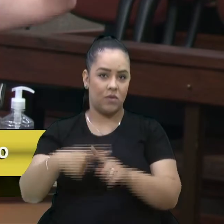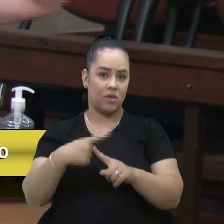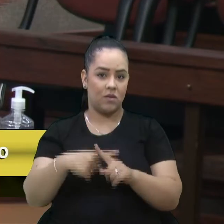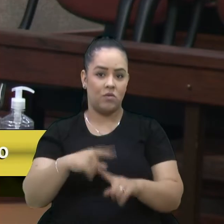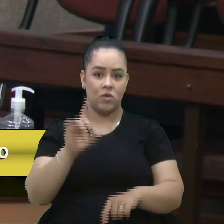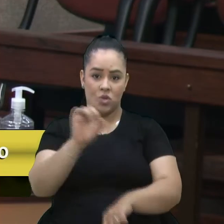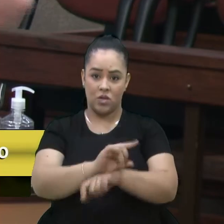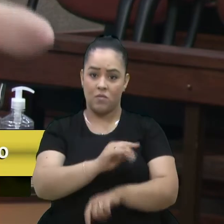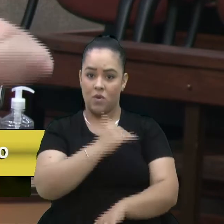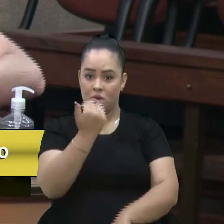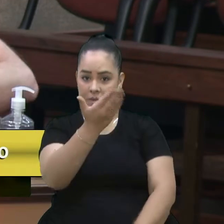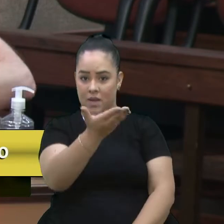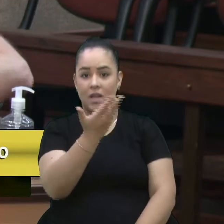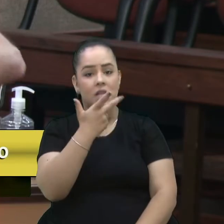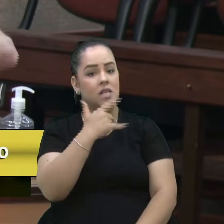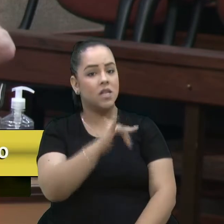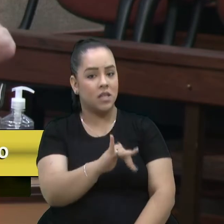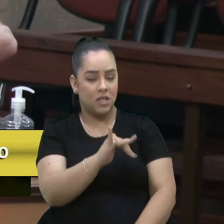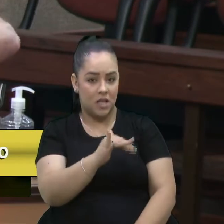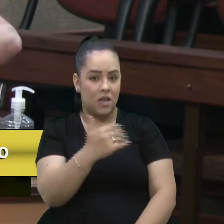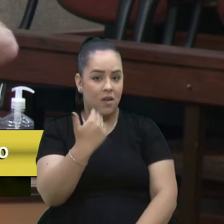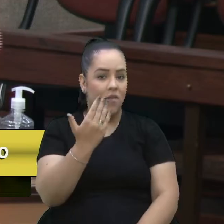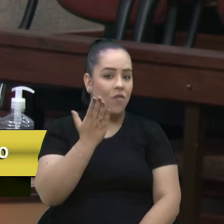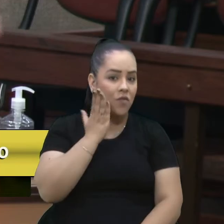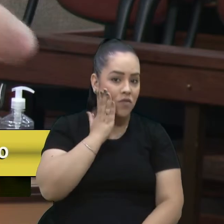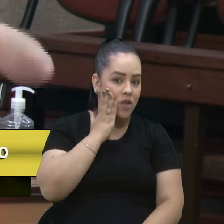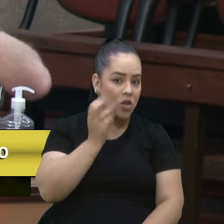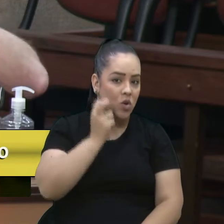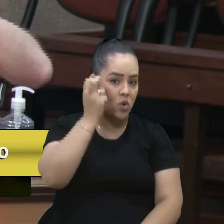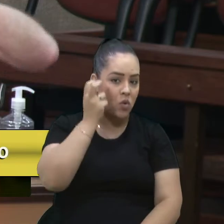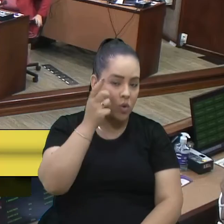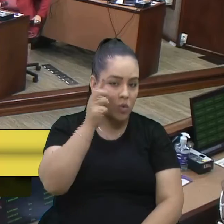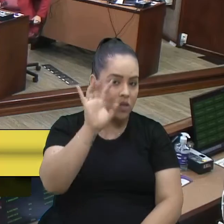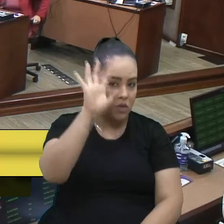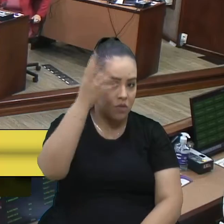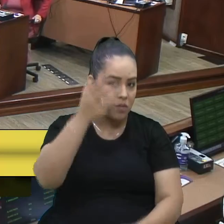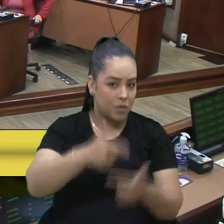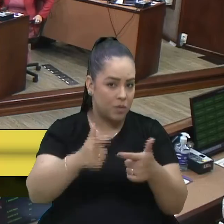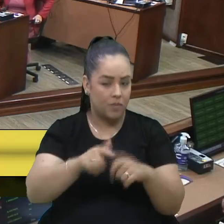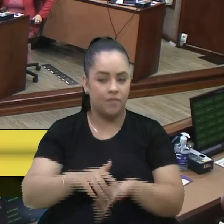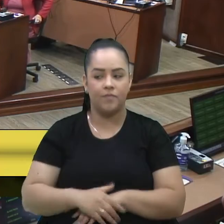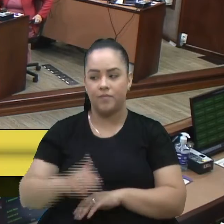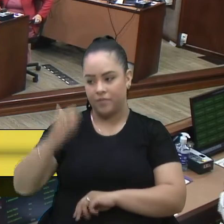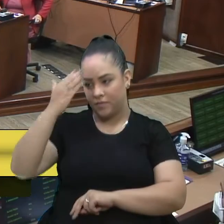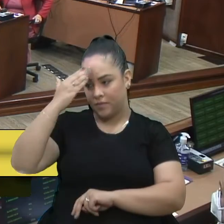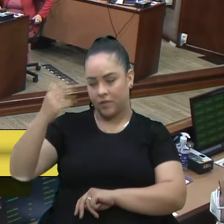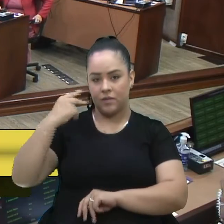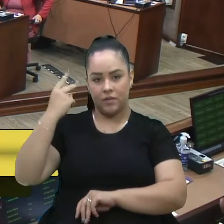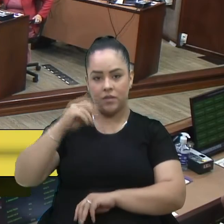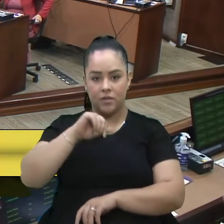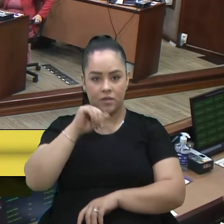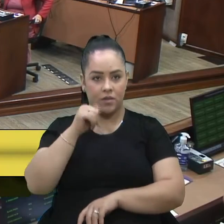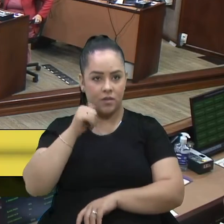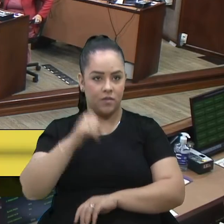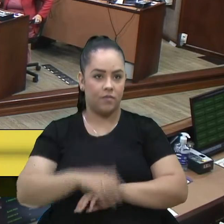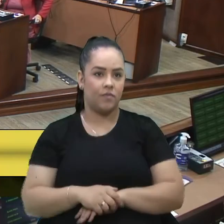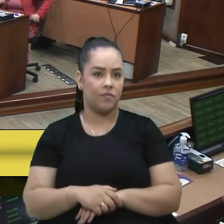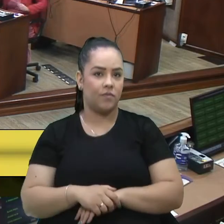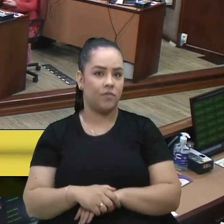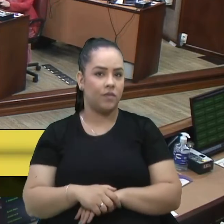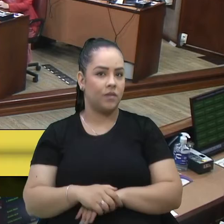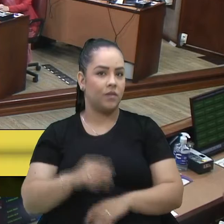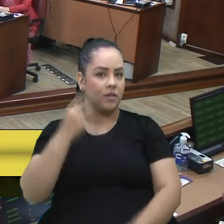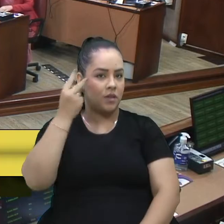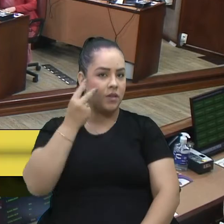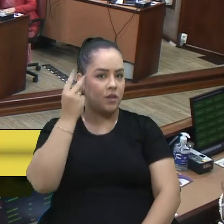criança, alguém ainda tenha vergonha na cara e resolva o problema. Obrigado, vereador Valim. Agradeço por essas considerações, vereador Marcon. Por gentileza, vereadora